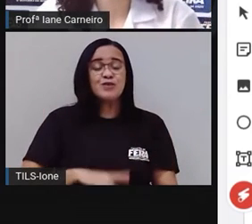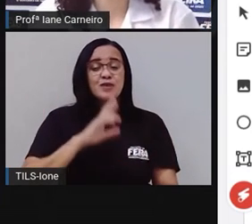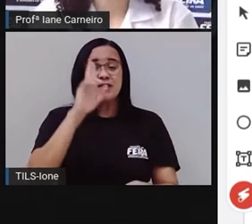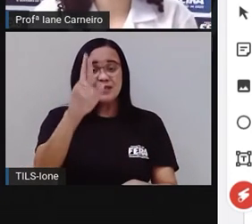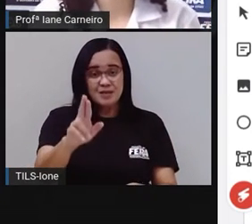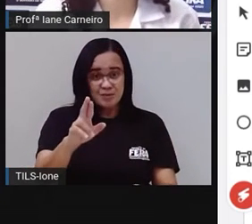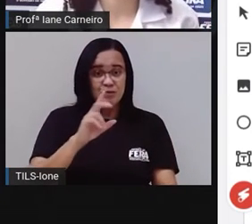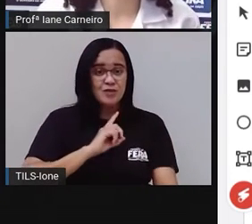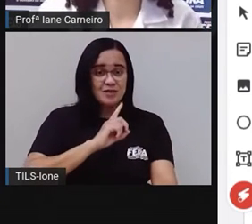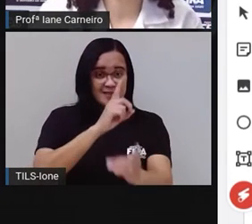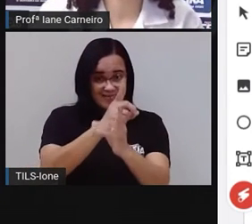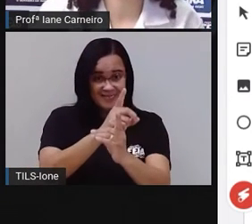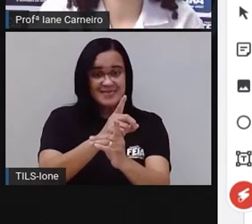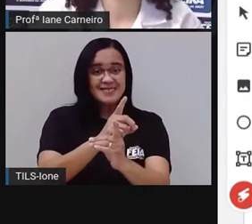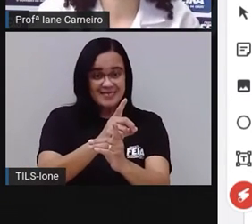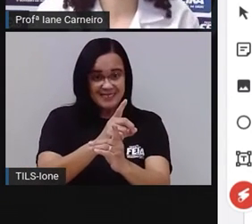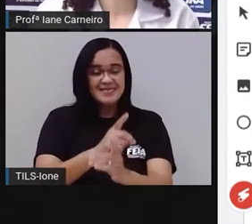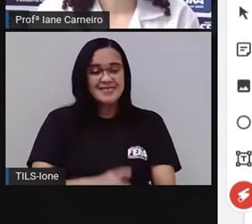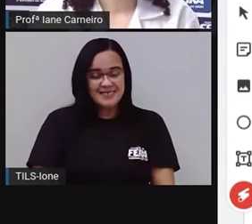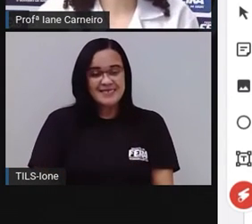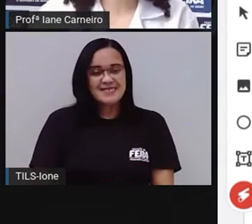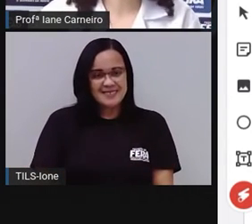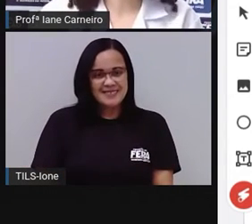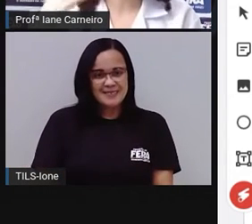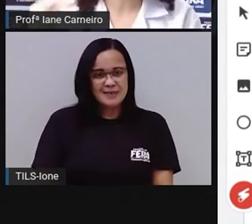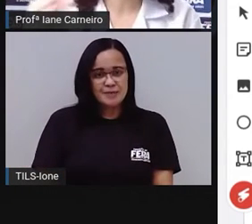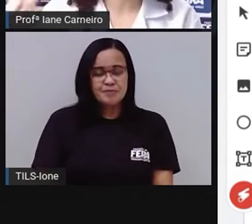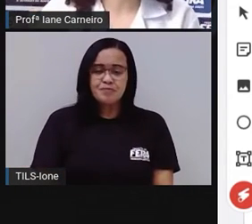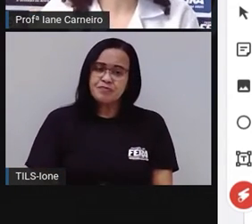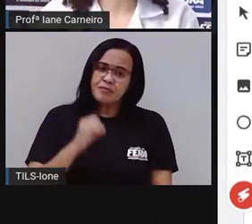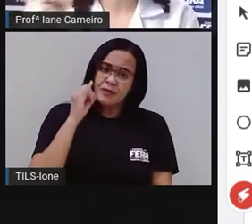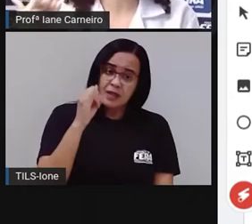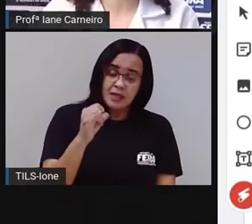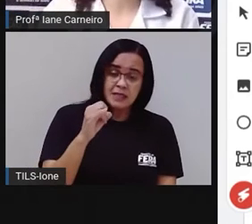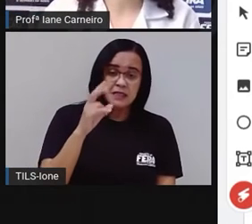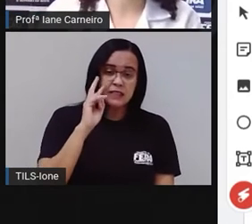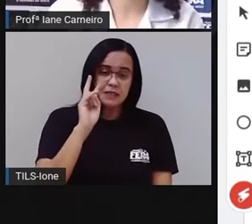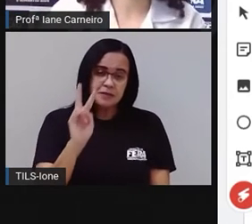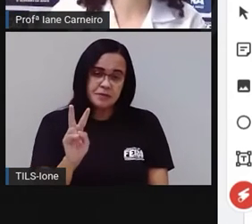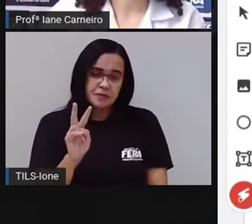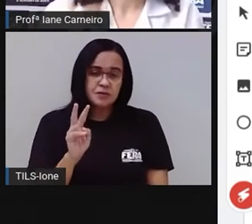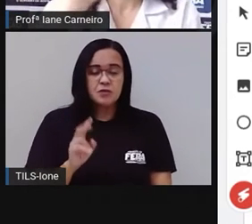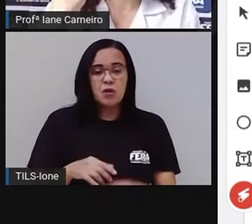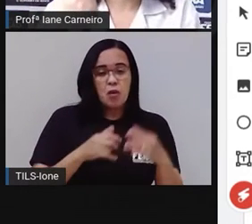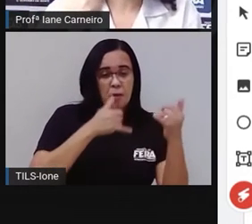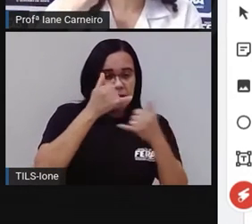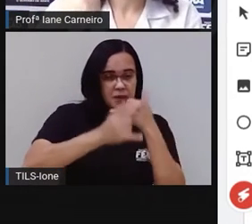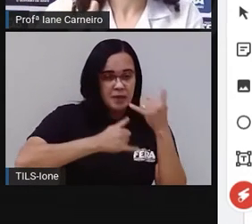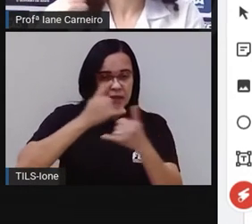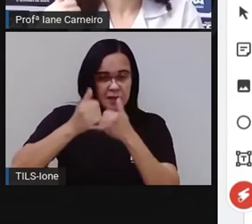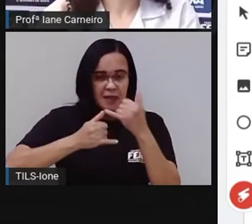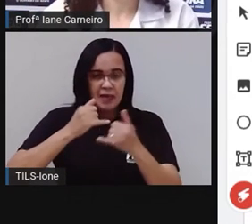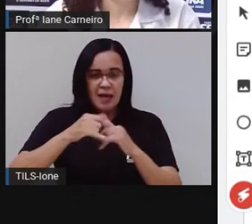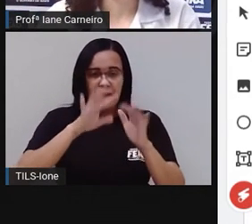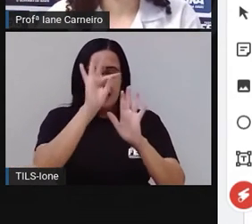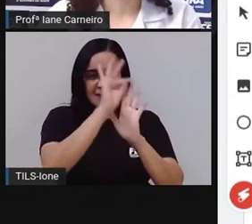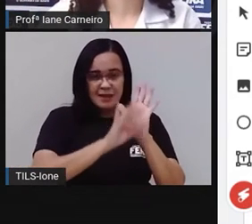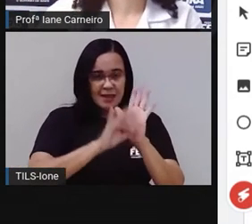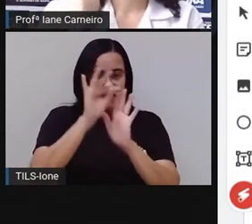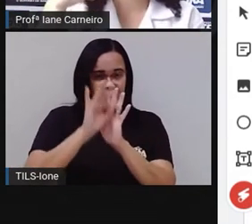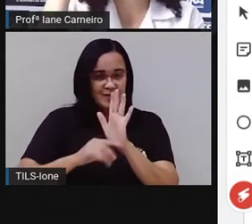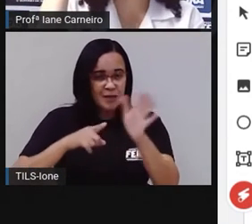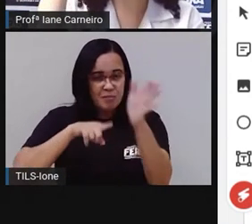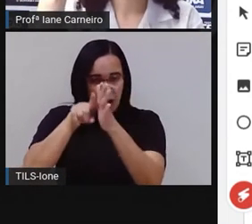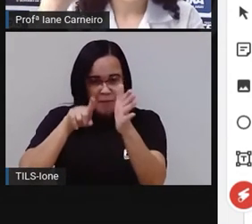a gente não conseguiria encontrar a resposta adequada. Então, se você for brincar de construir adivinhas, lembre-se dessas características,